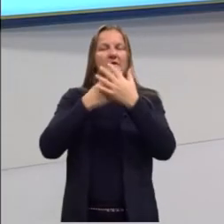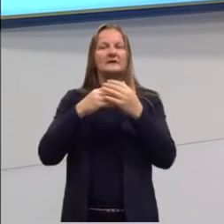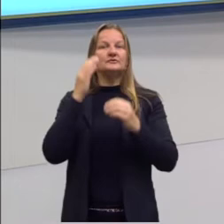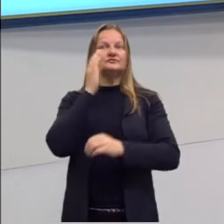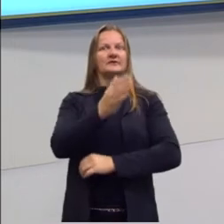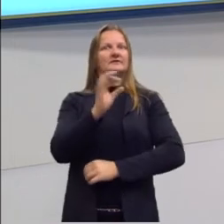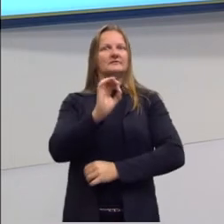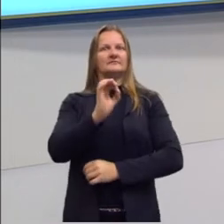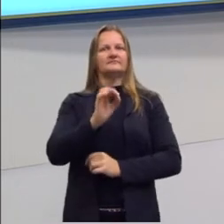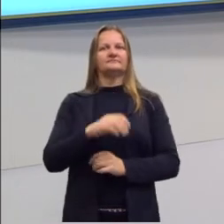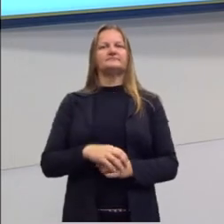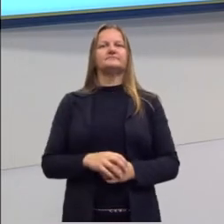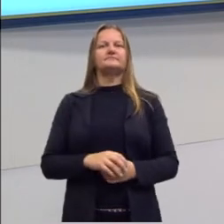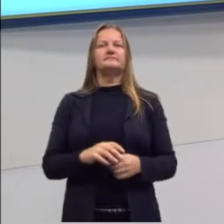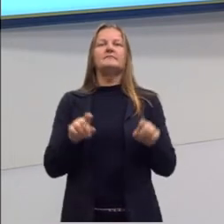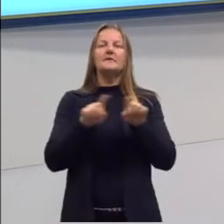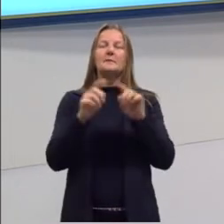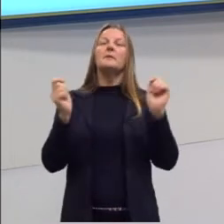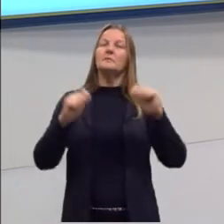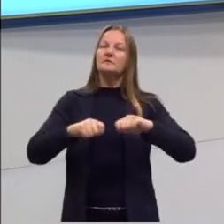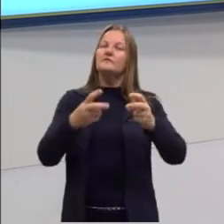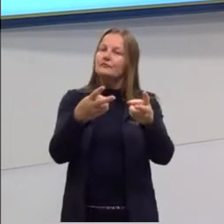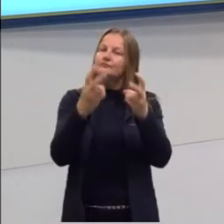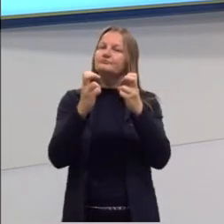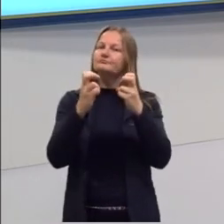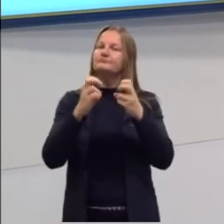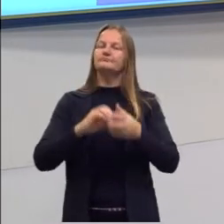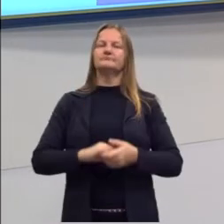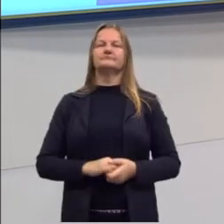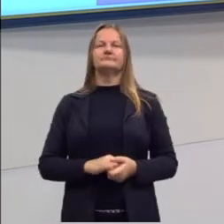mas também possível de se identificar.